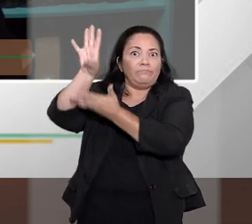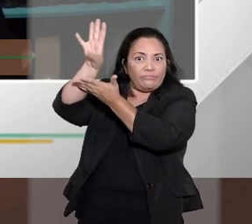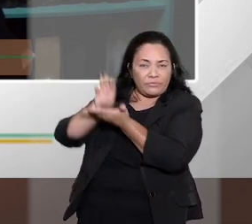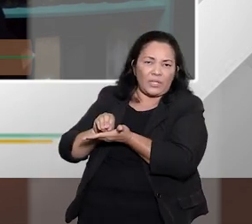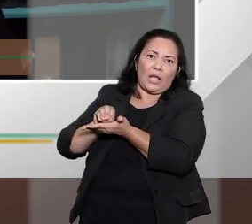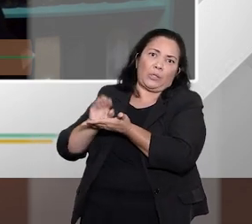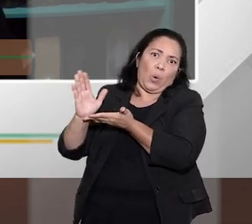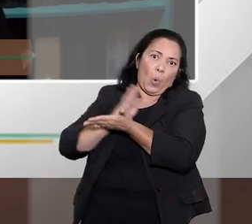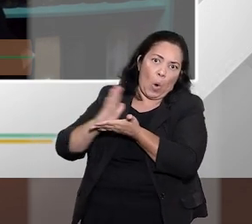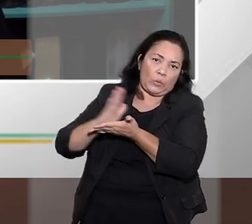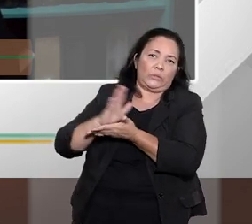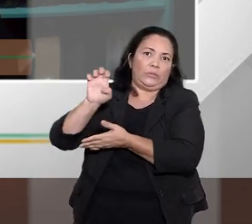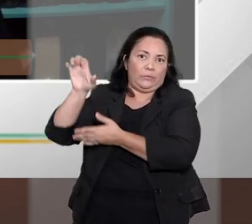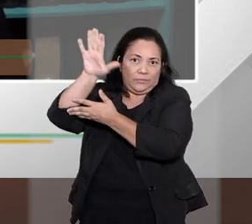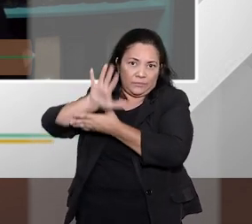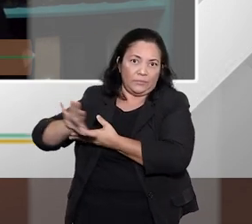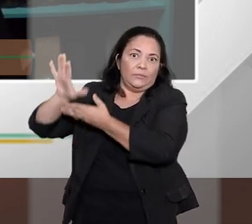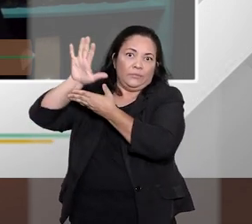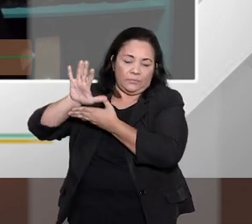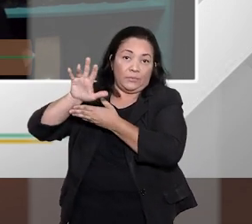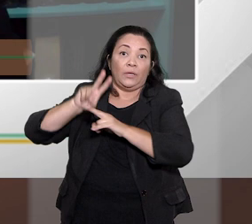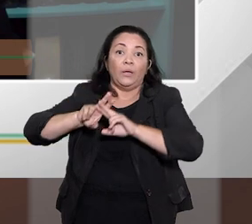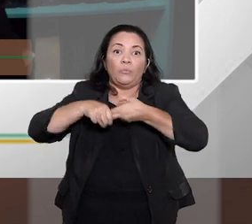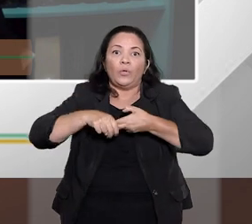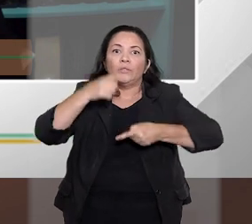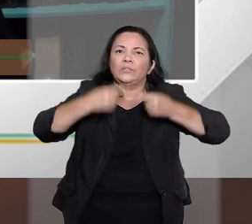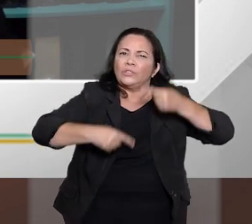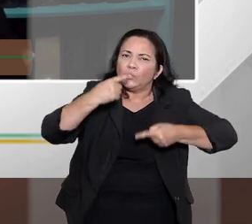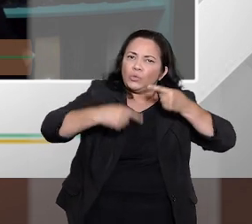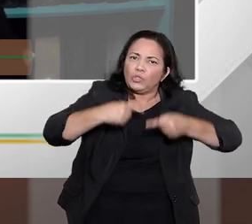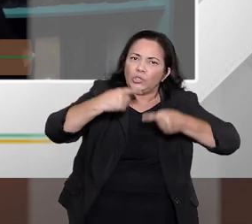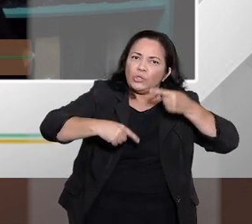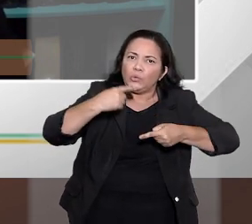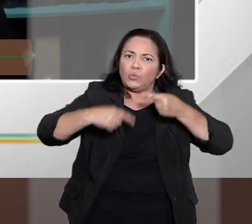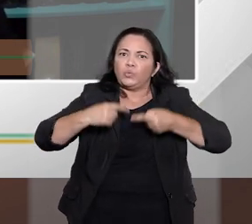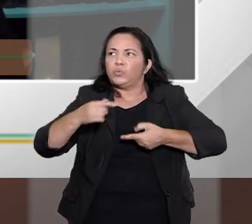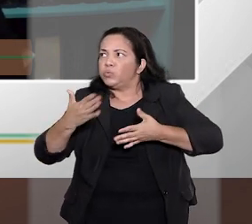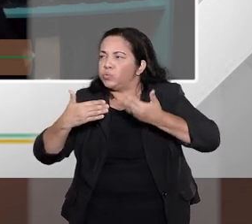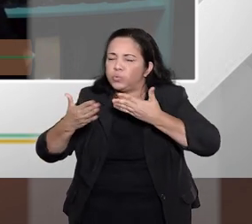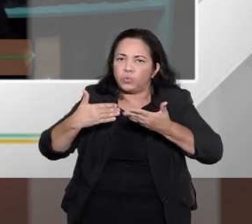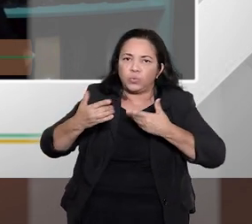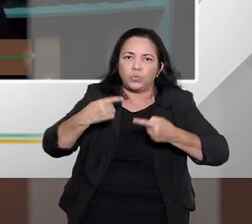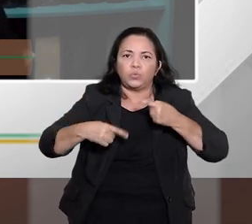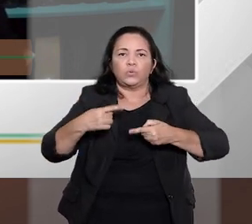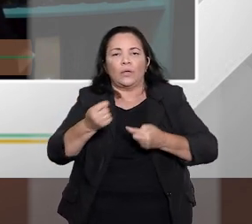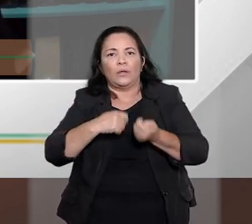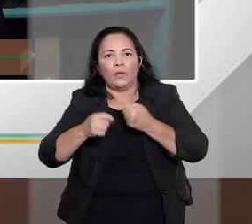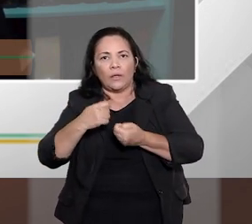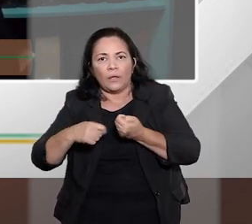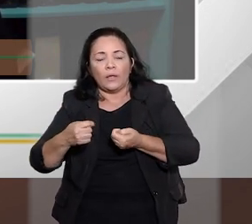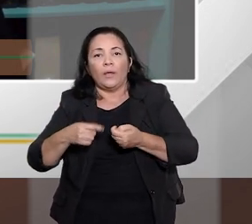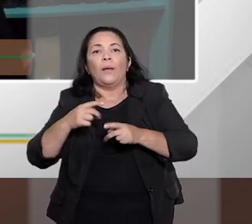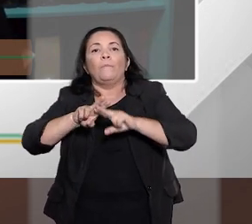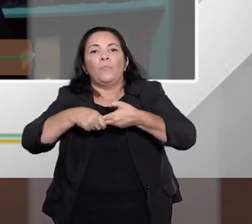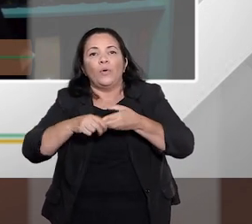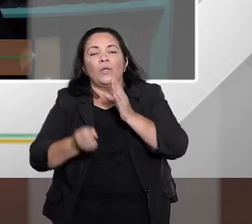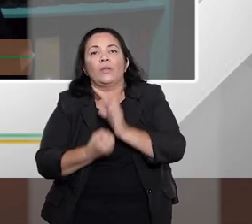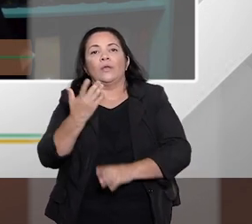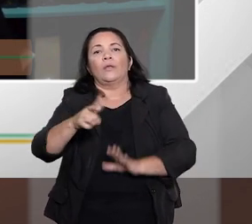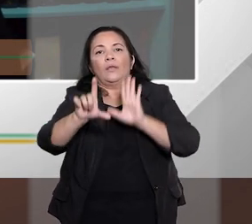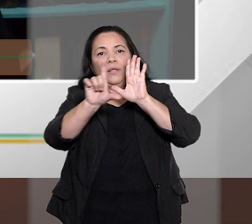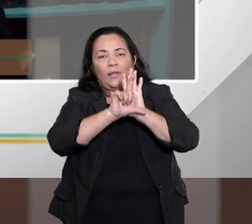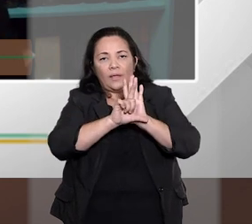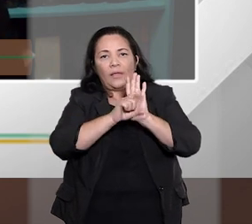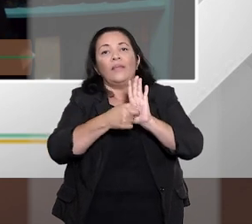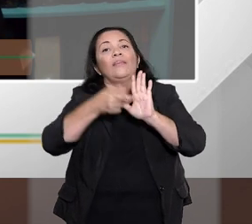ela foi bastante negociada. Então, acho que é por isso que conseguimos aprovar um